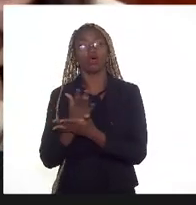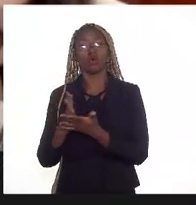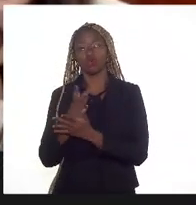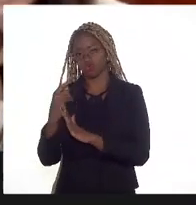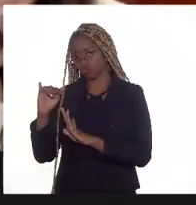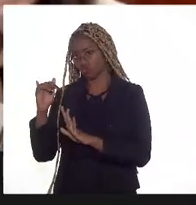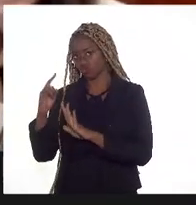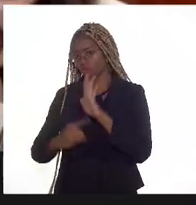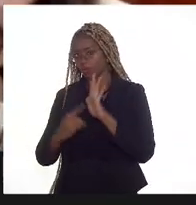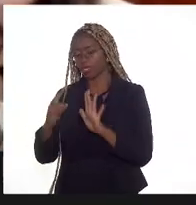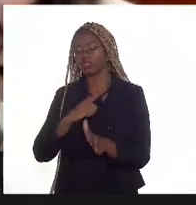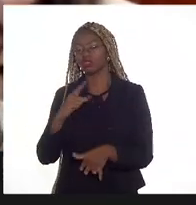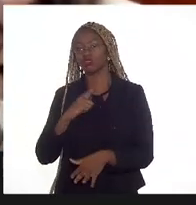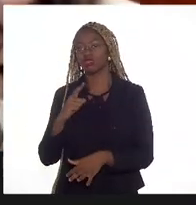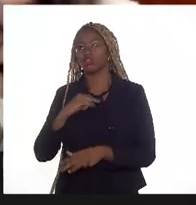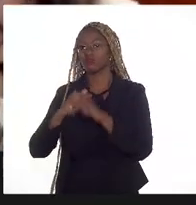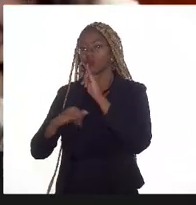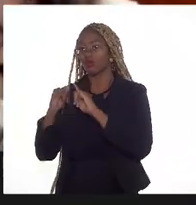informações restritas.